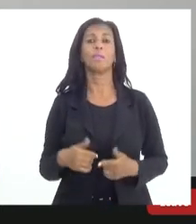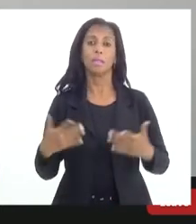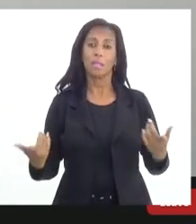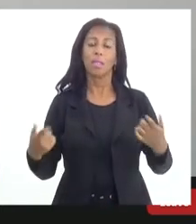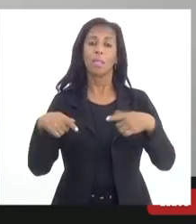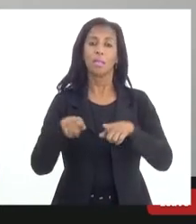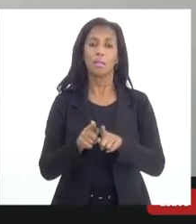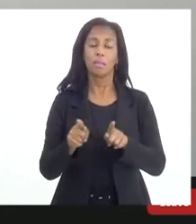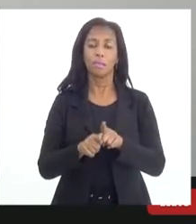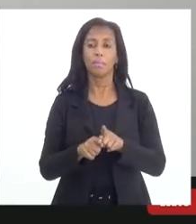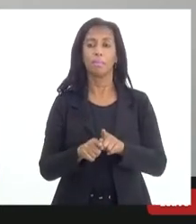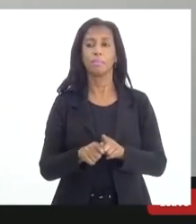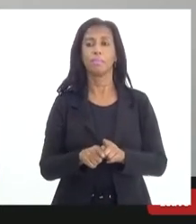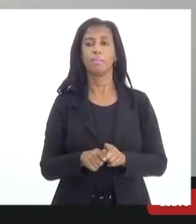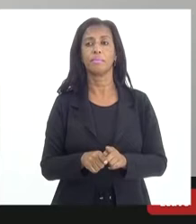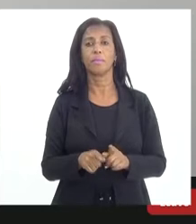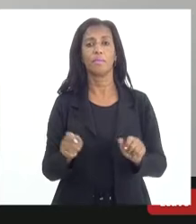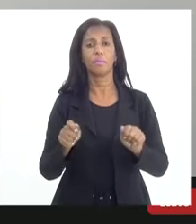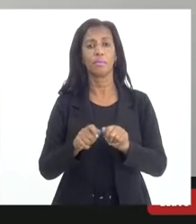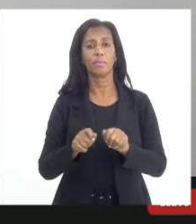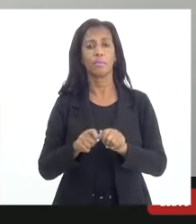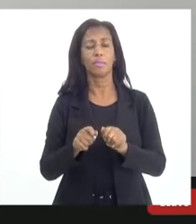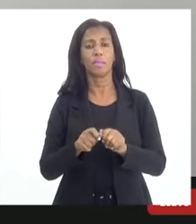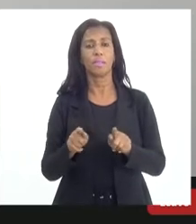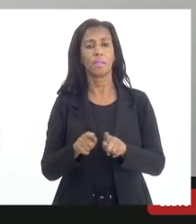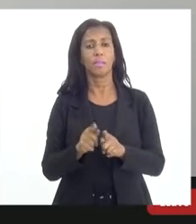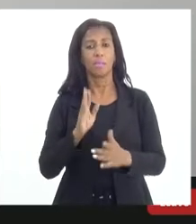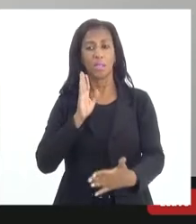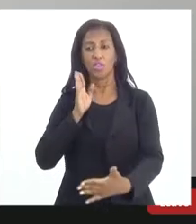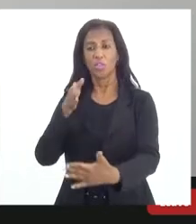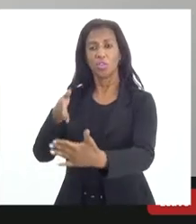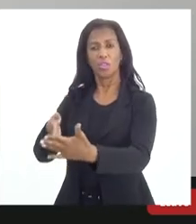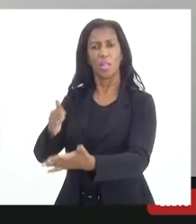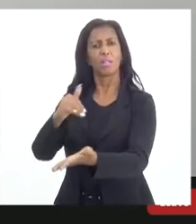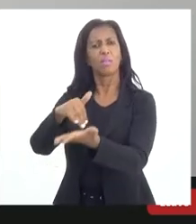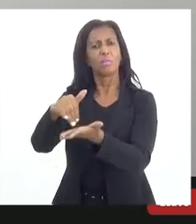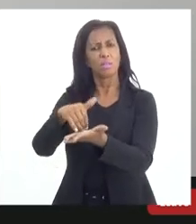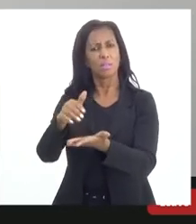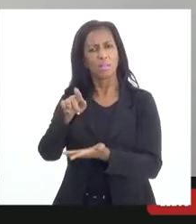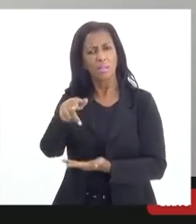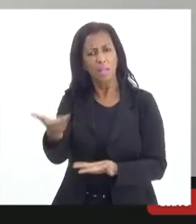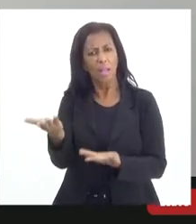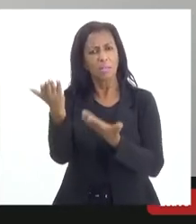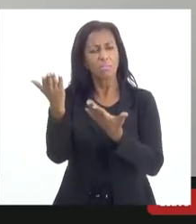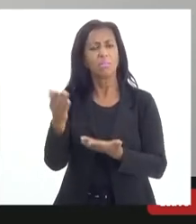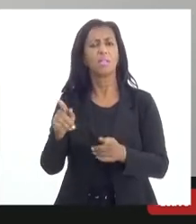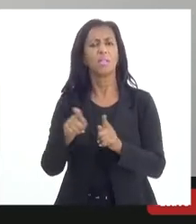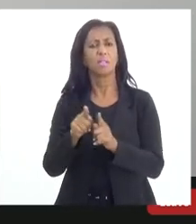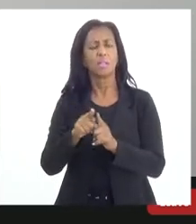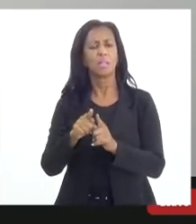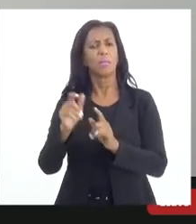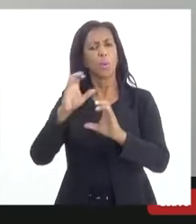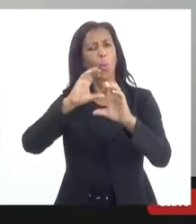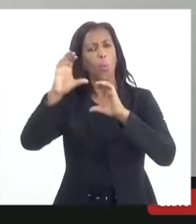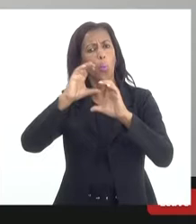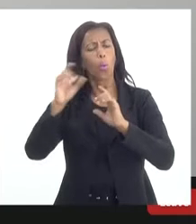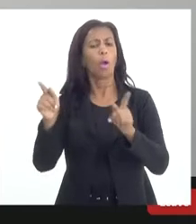assim como... E aí fazer uma menção direta ao secretário Kiep, que tem sido também interlocutor muito